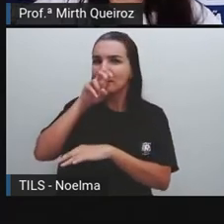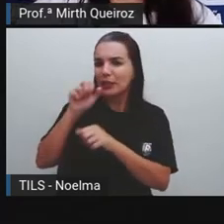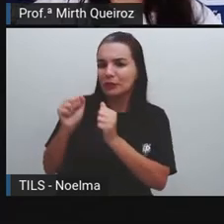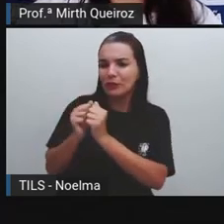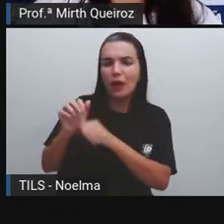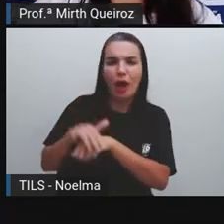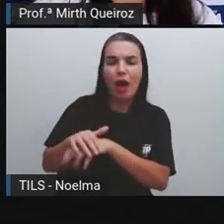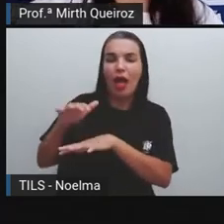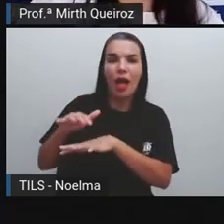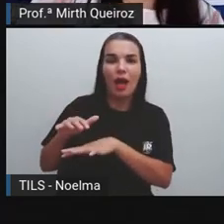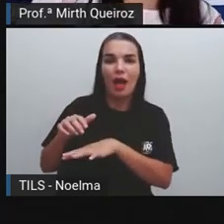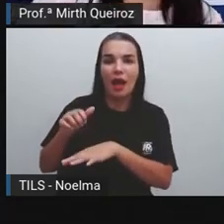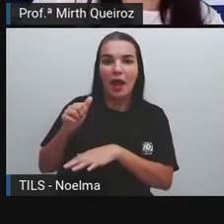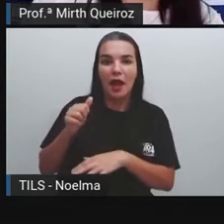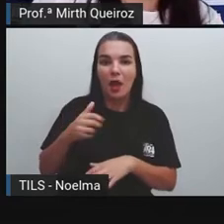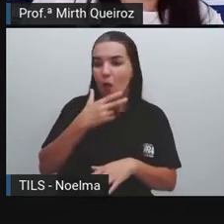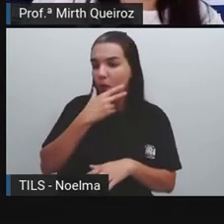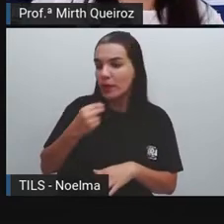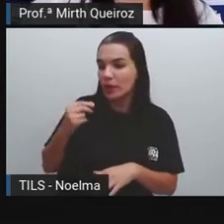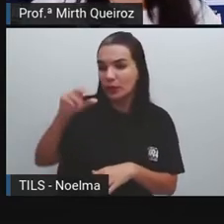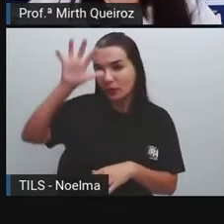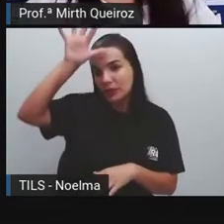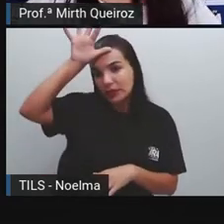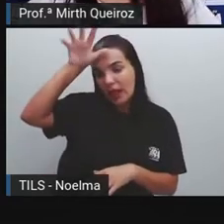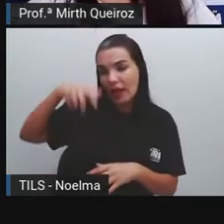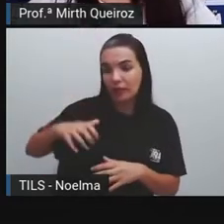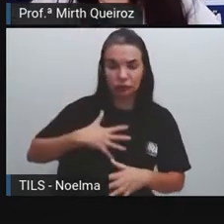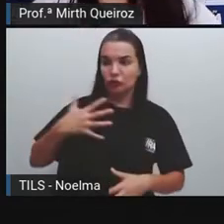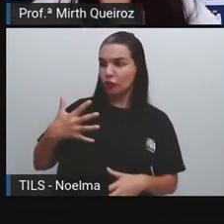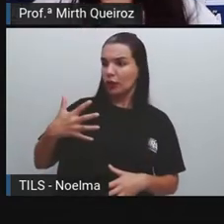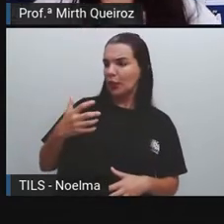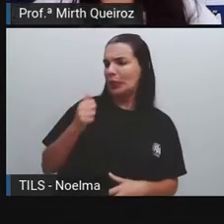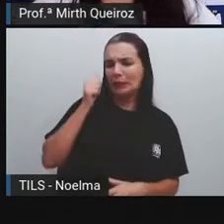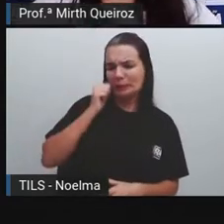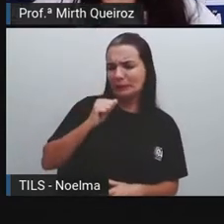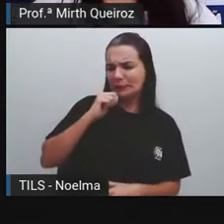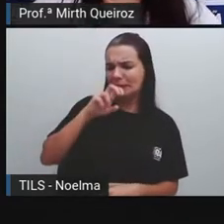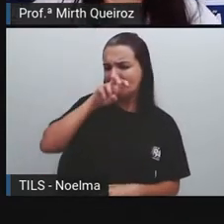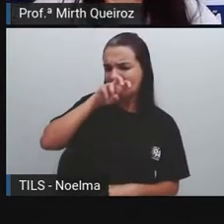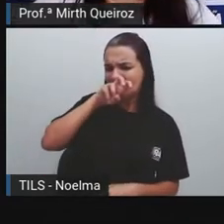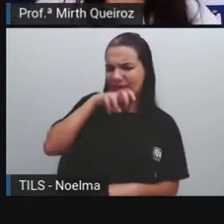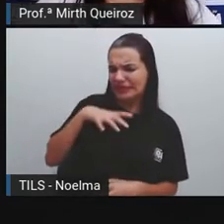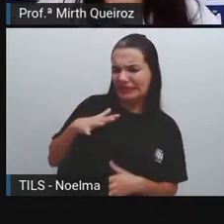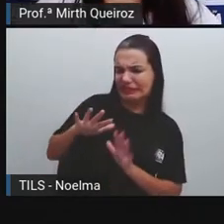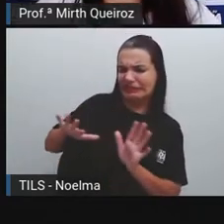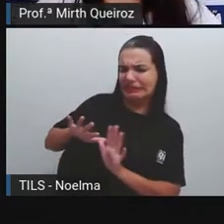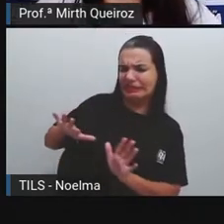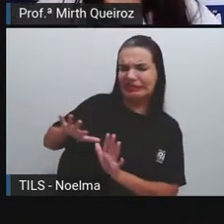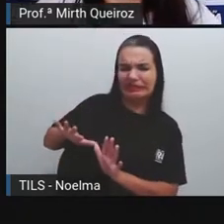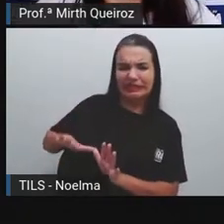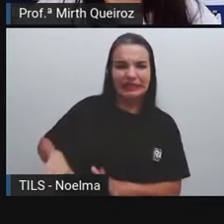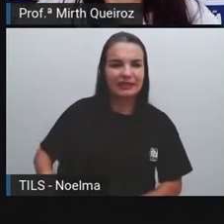E o que aconteceu? Ele ficou assustado e ela também estranhou isso, né? Ela não gostou.